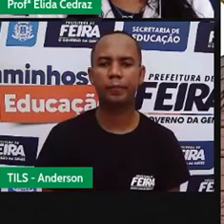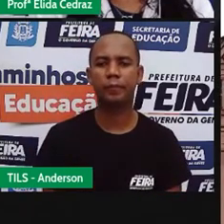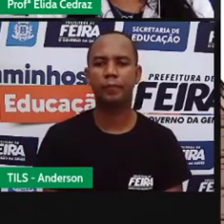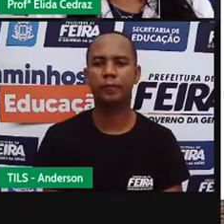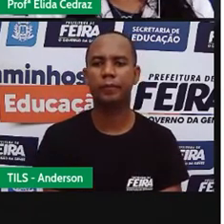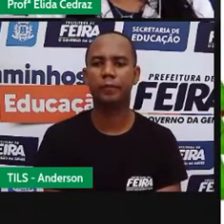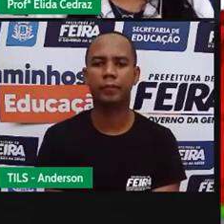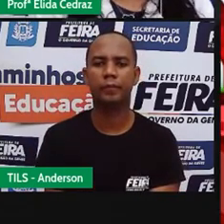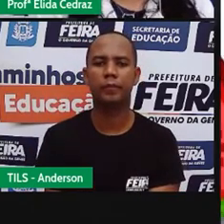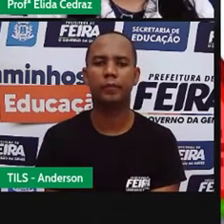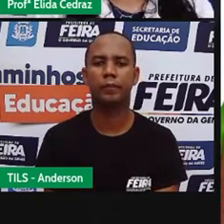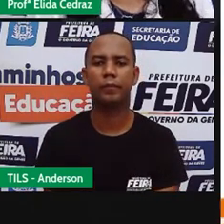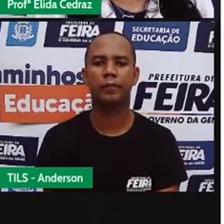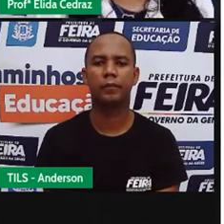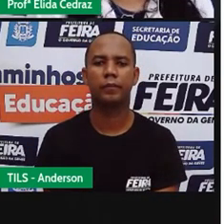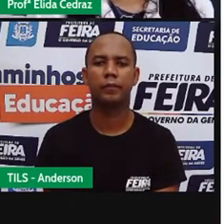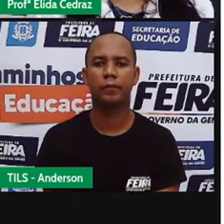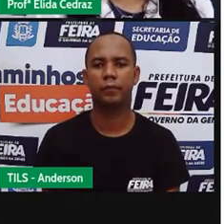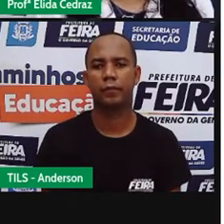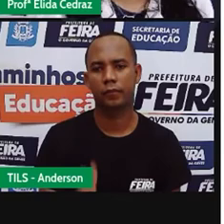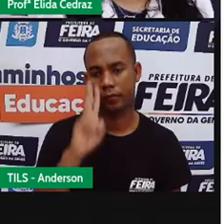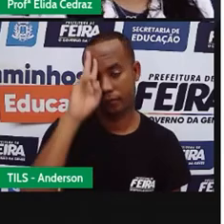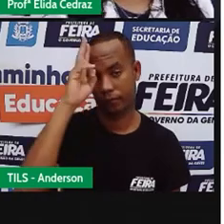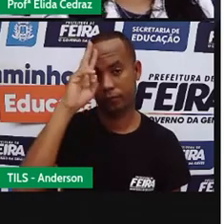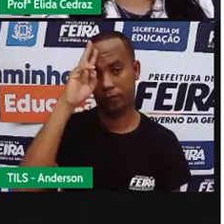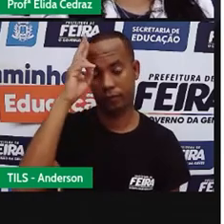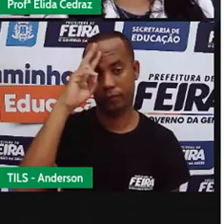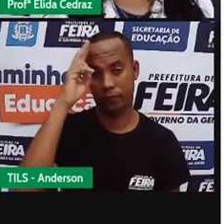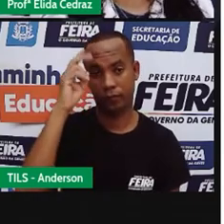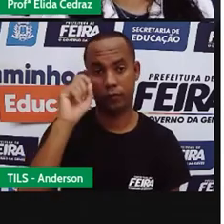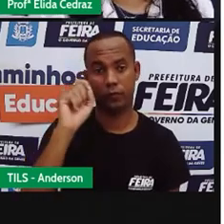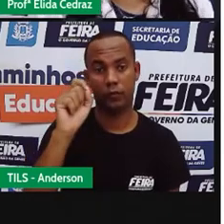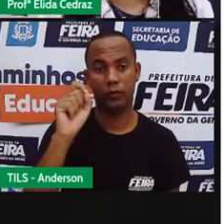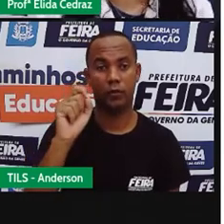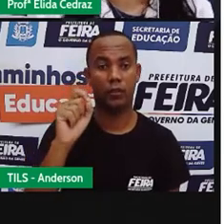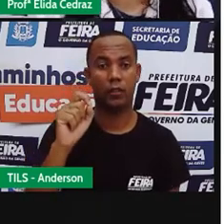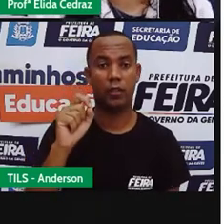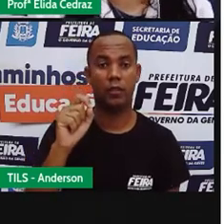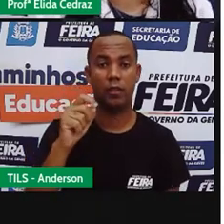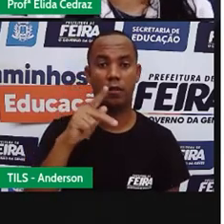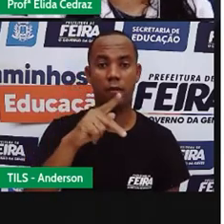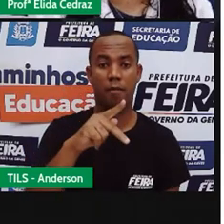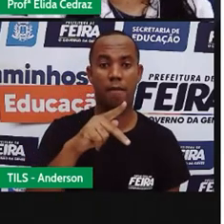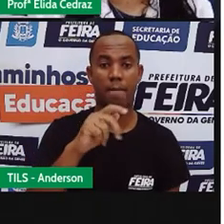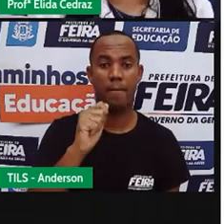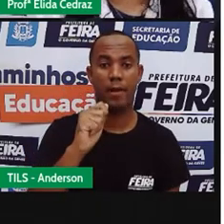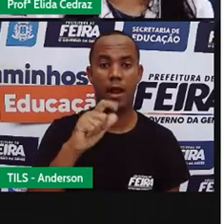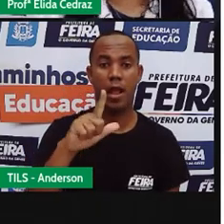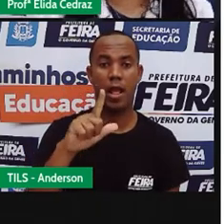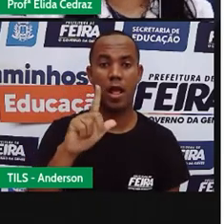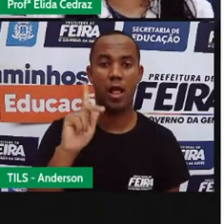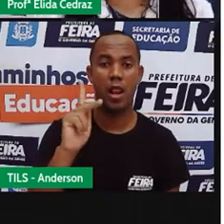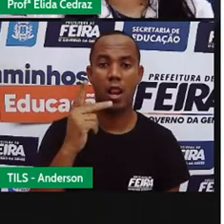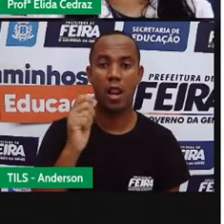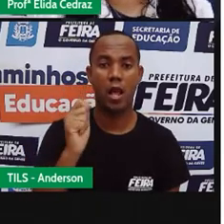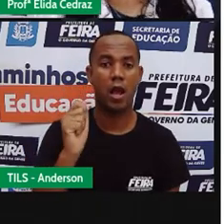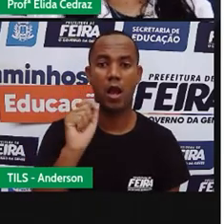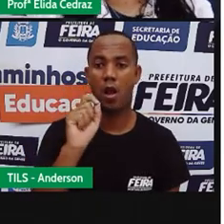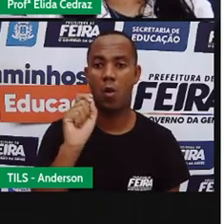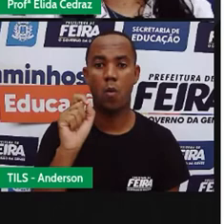Olha só. Na história, nem a palha e nem a madeira não